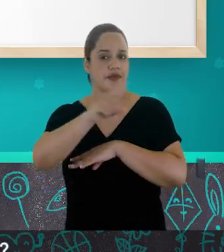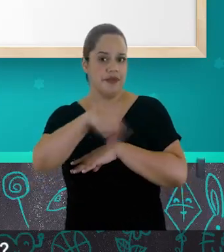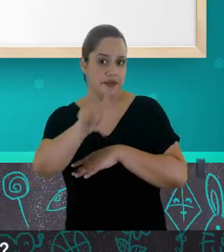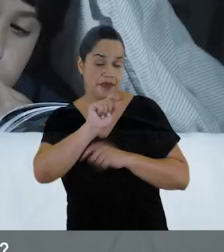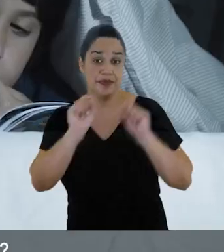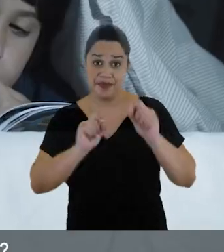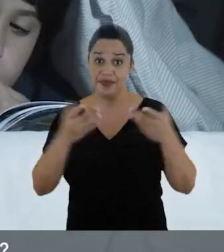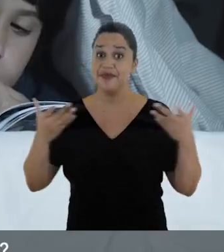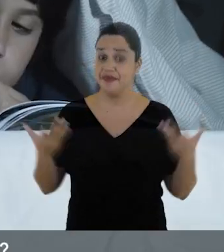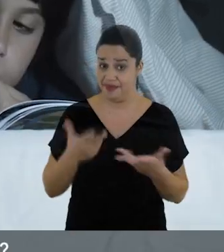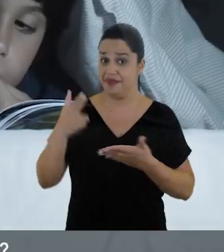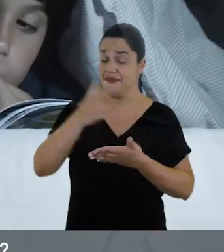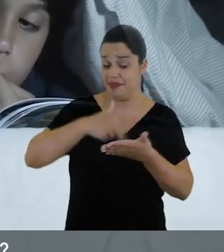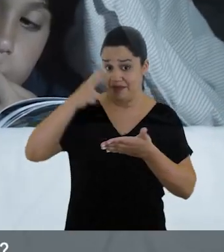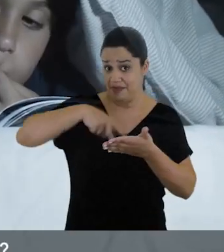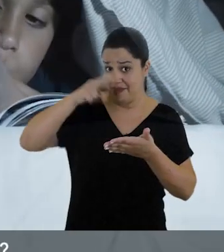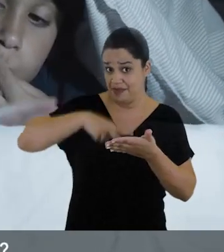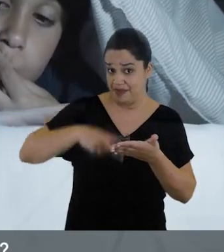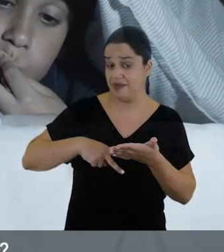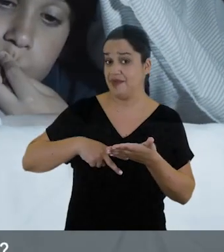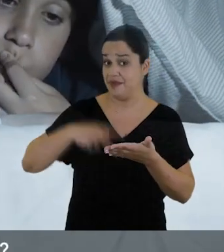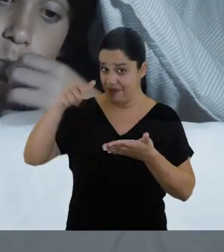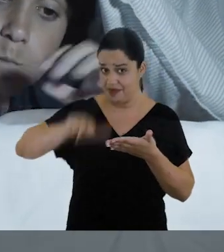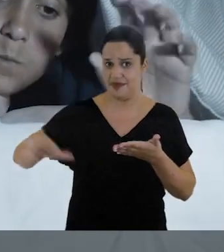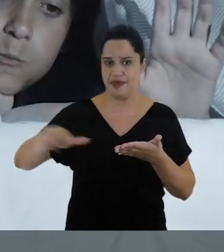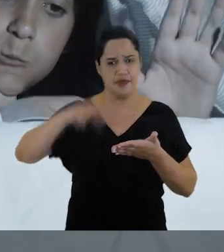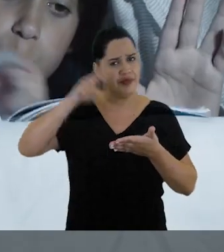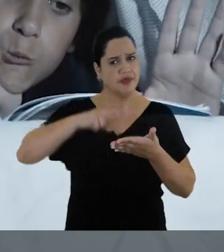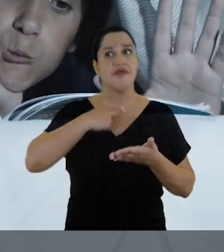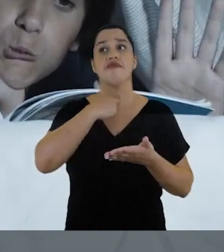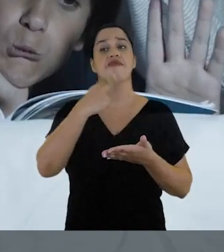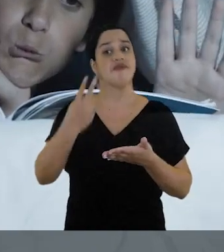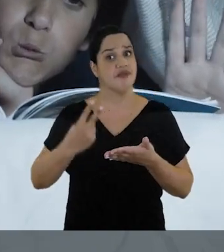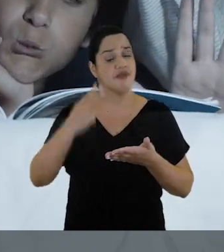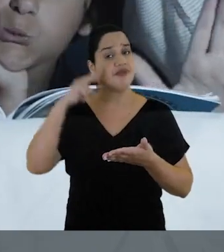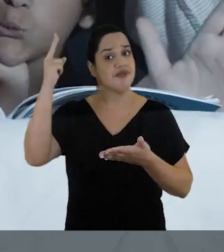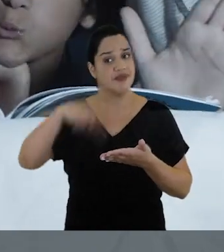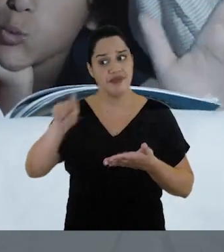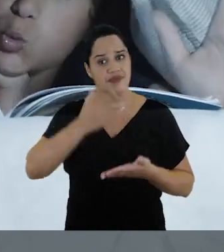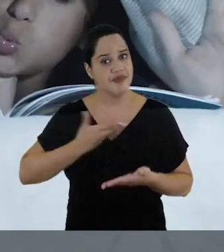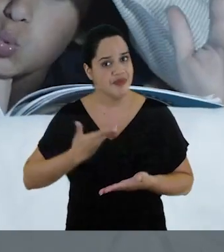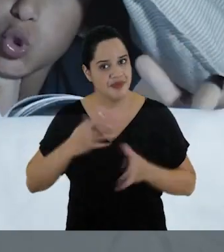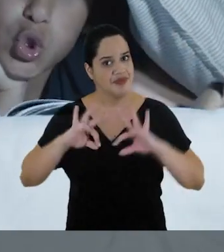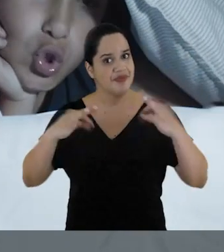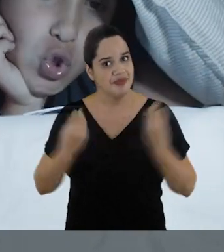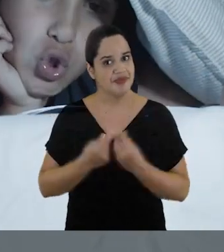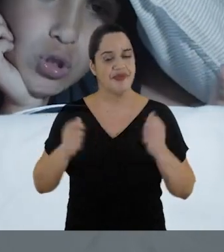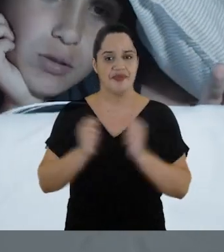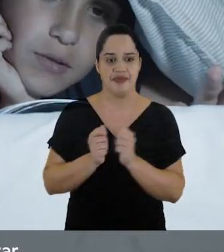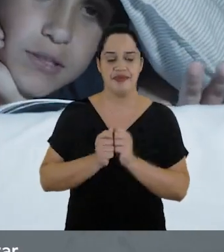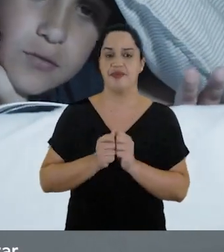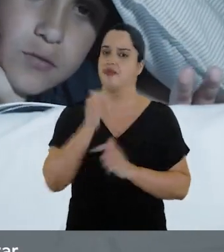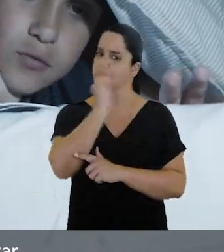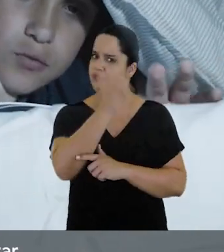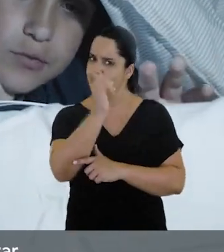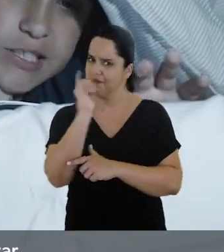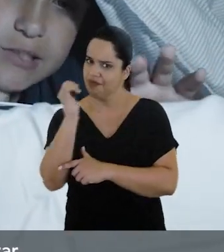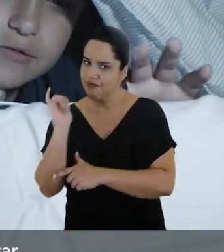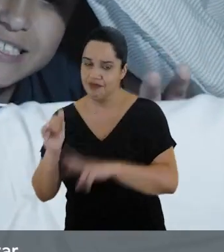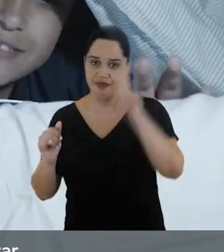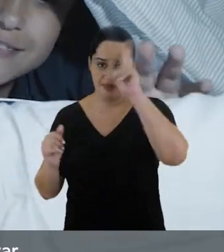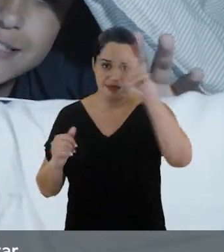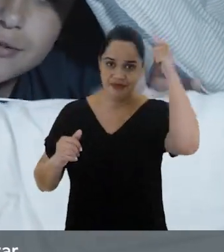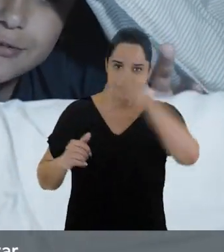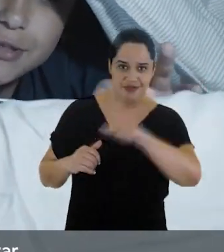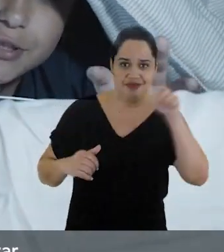sugestão. Que tal releer os contos? Leia em voz alta para amigos e familiares. Reconte as